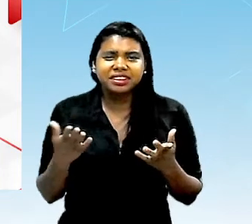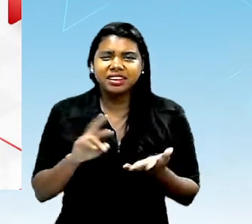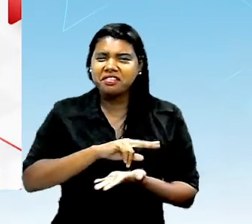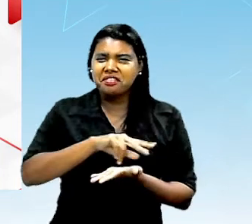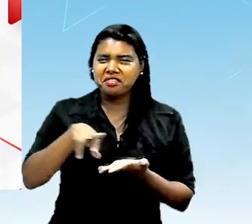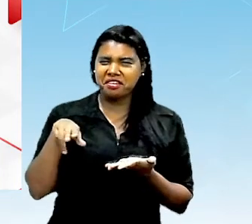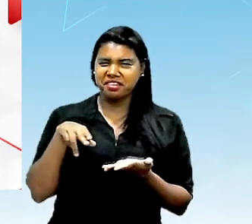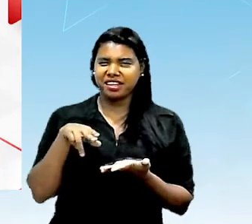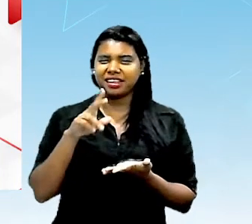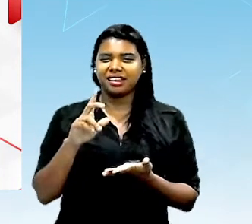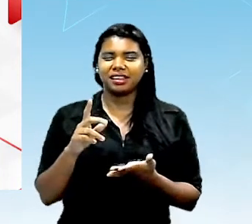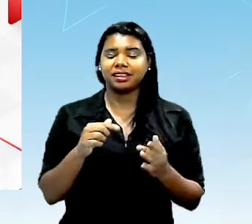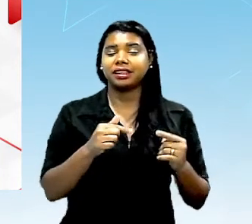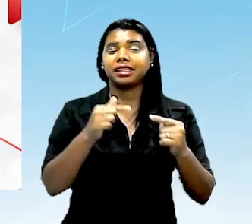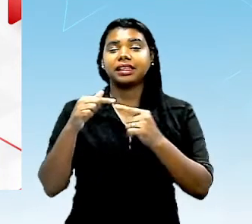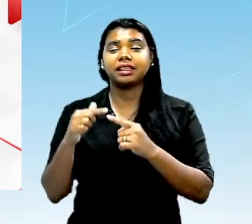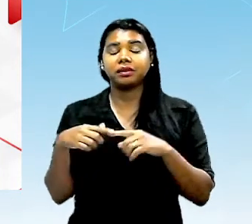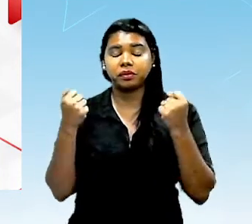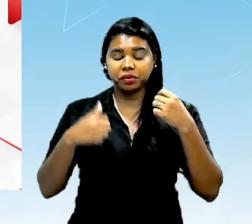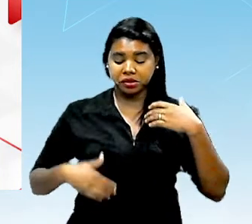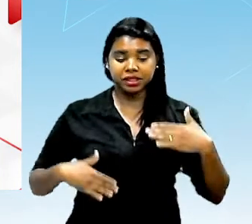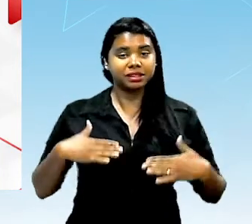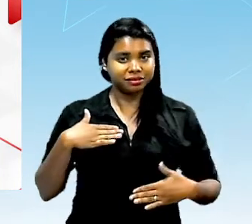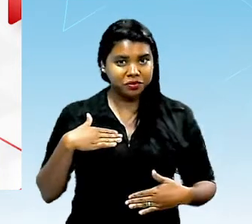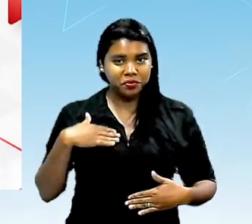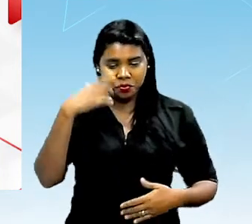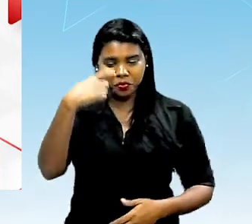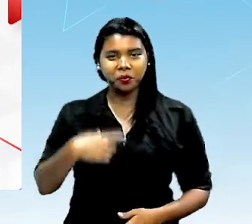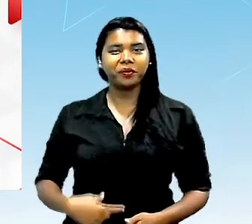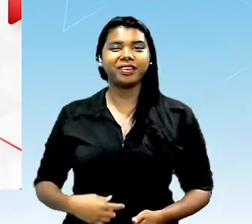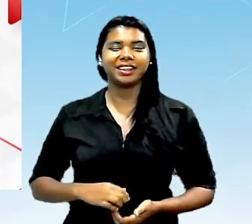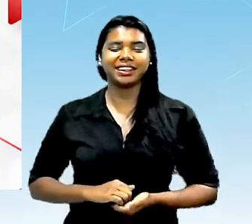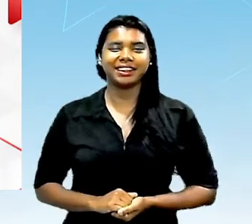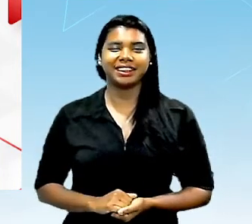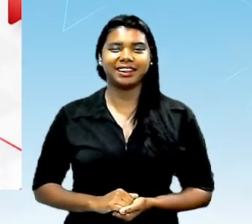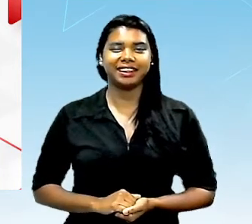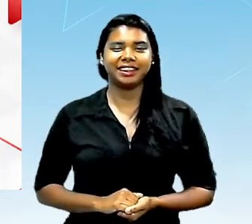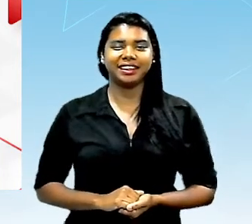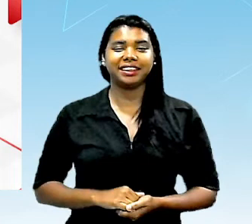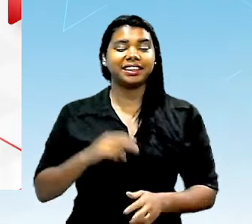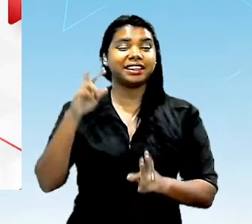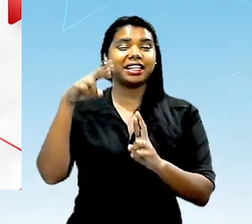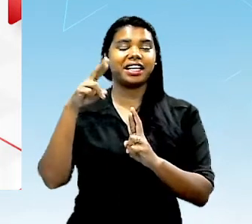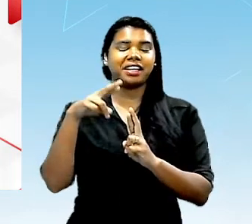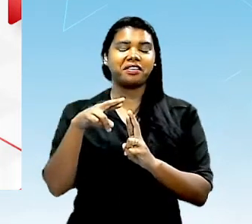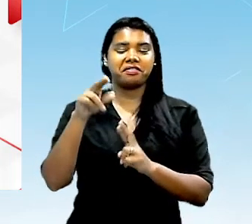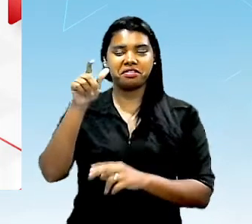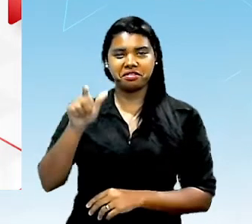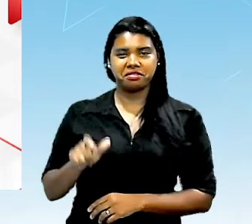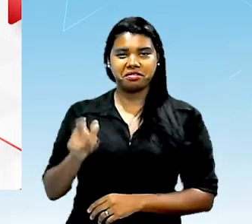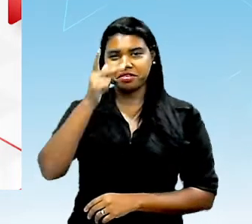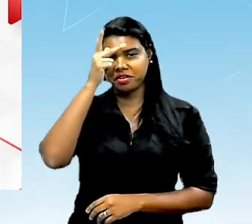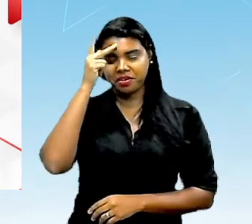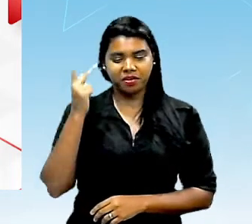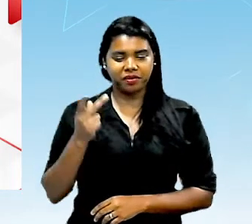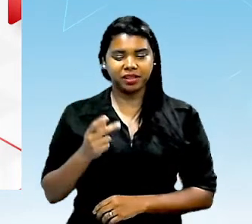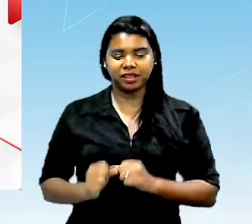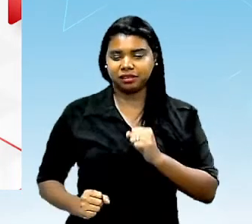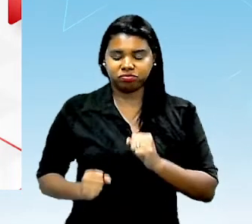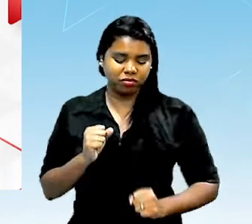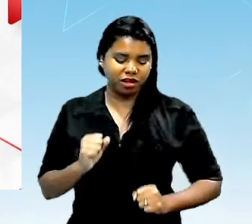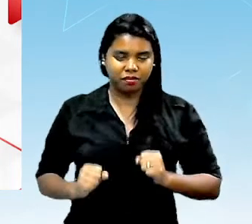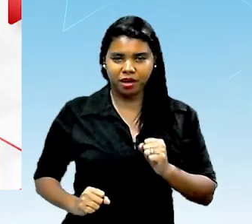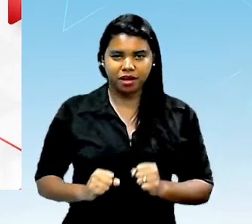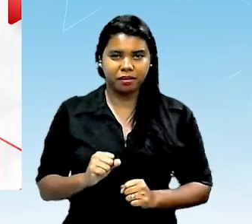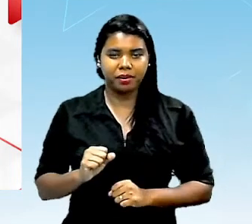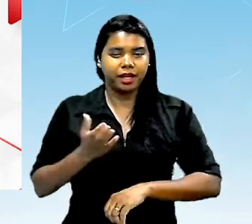ar? vai variar de acordo com a necessidade da pessoa então por exemplo, se eu estou me referindo a alguém que é um atleta que ex